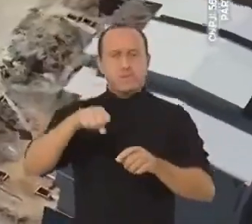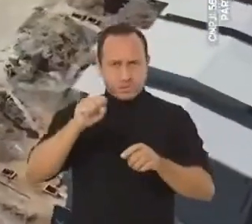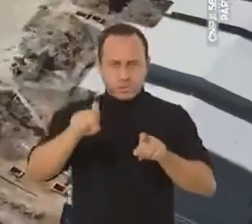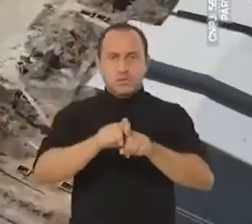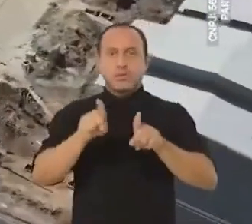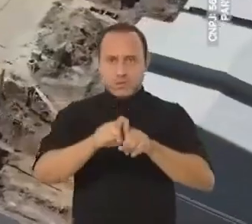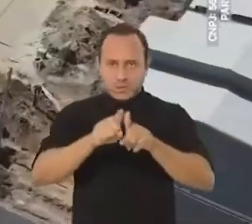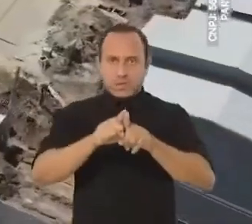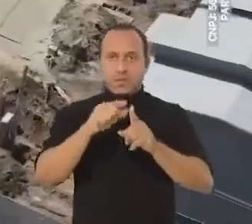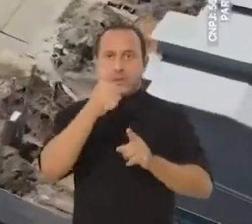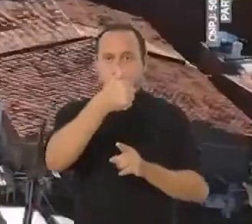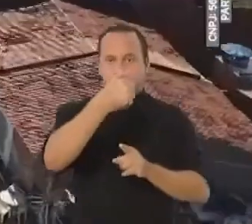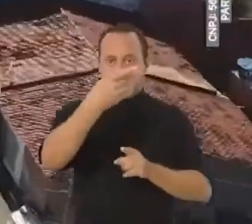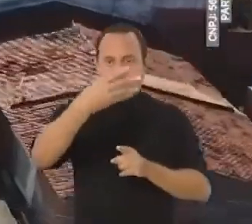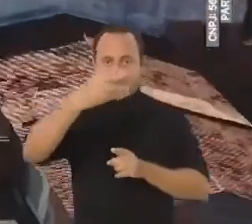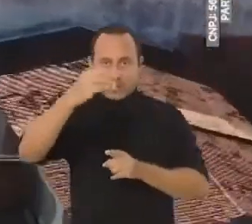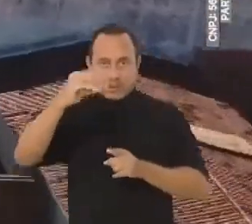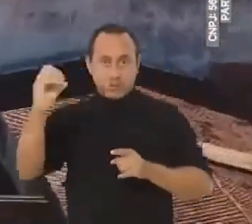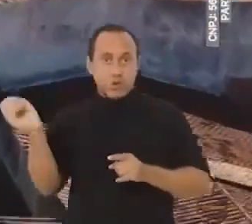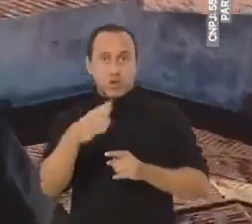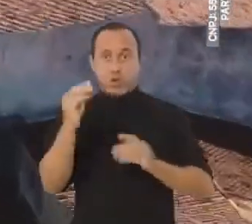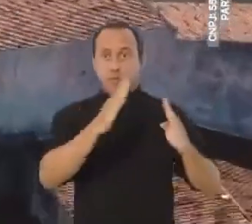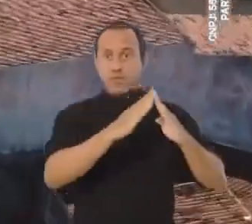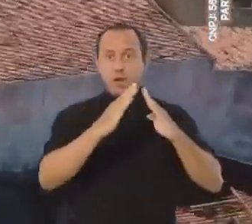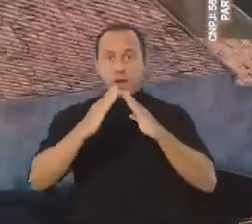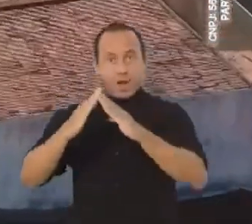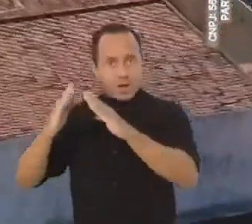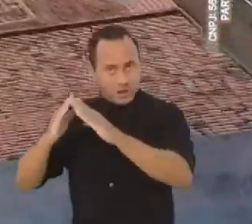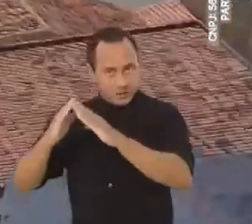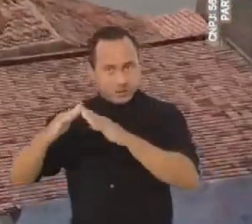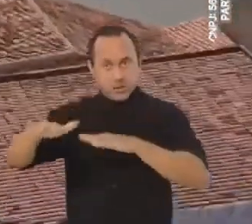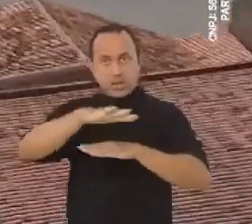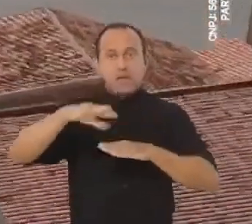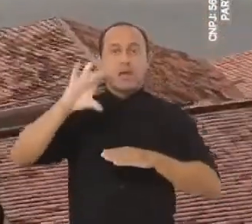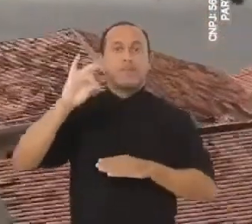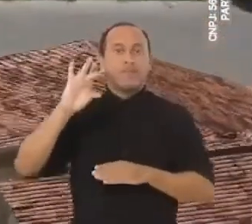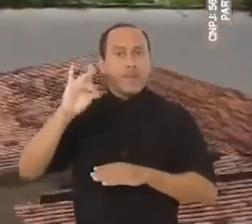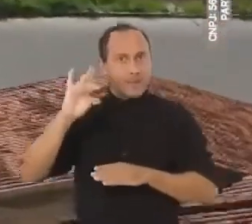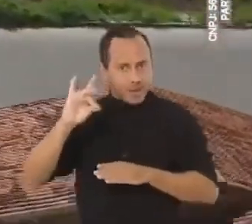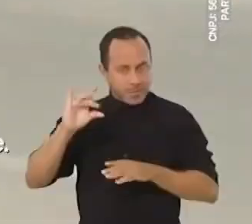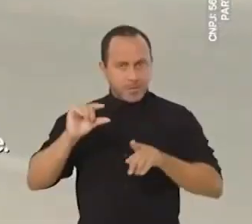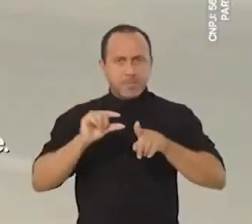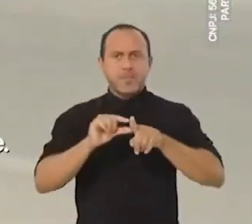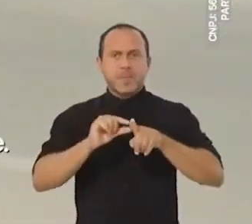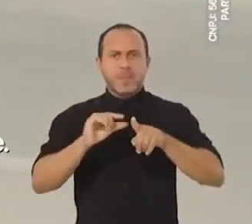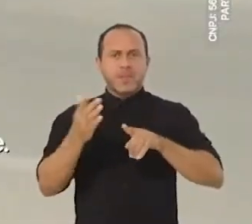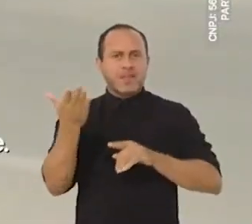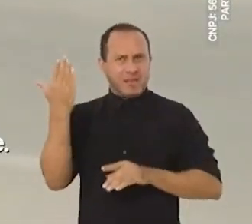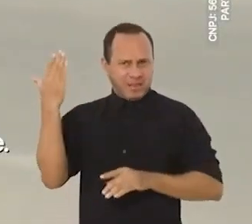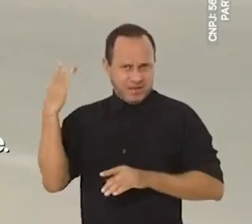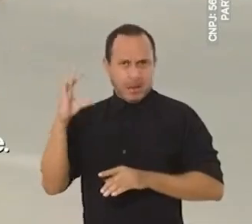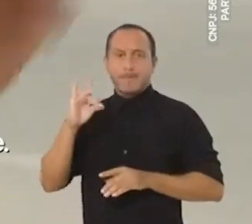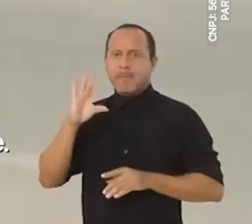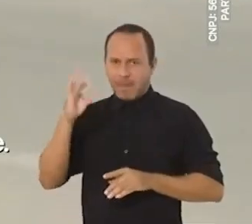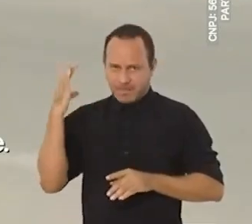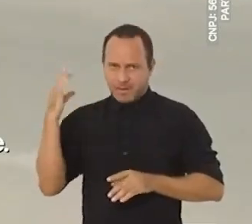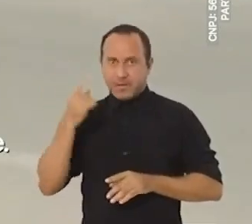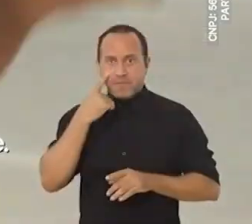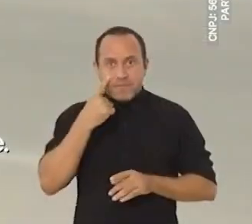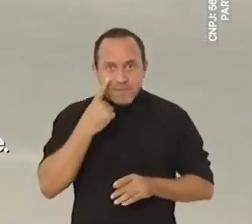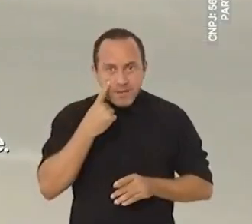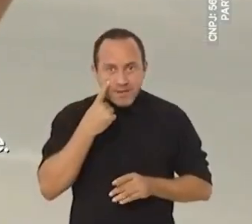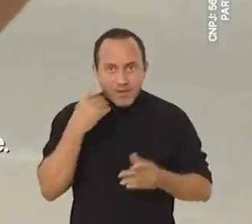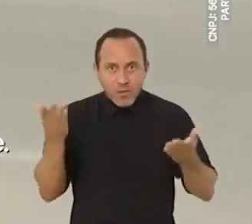Isso sem falar nas 1.300 novas moradias do Residencial Mangabeiras. Para quem conheceu as